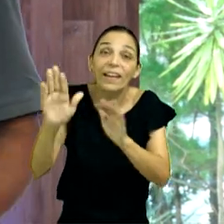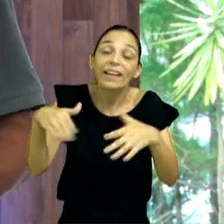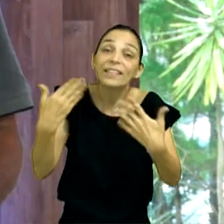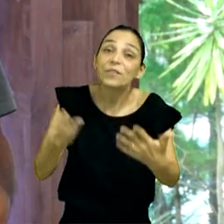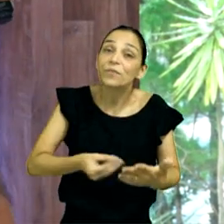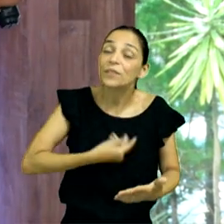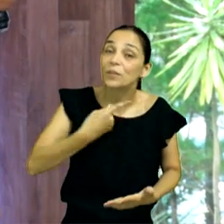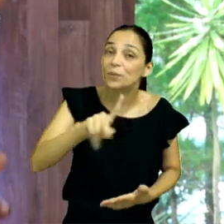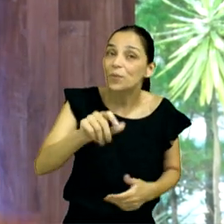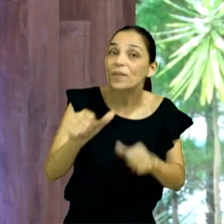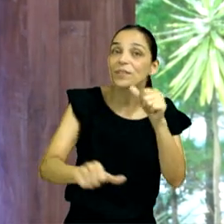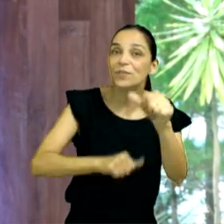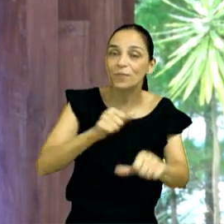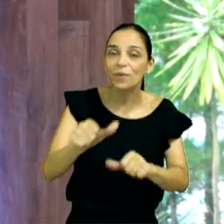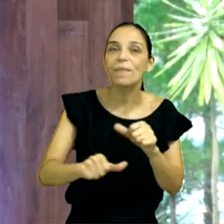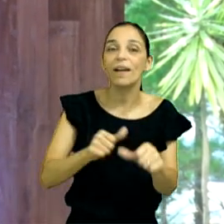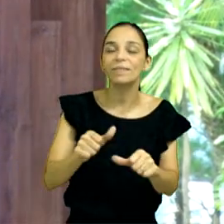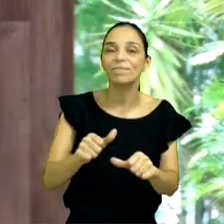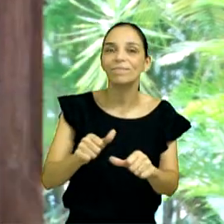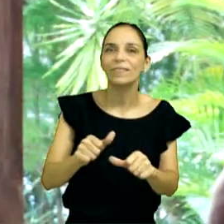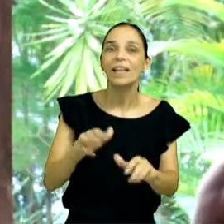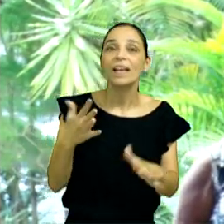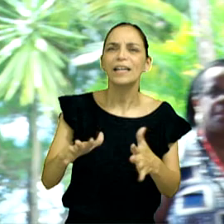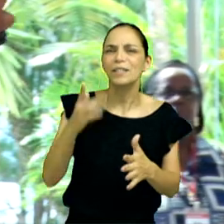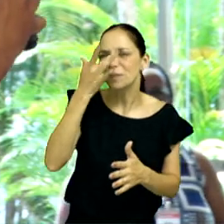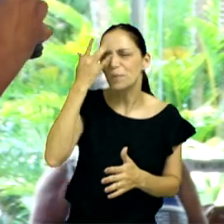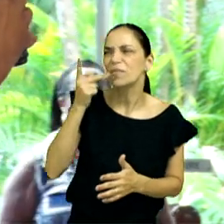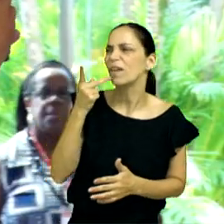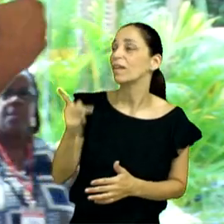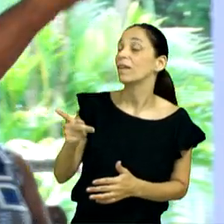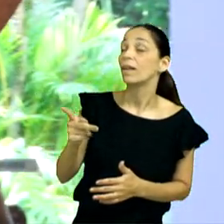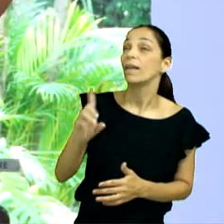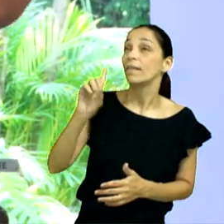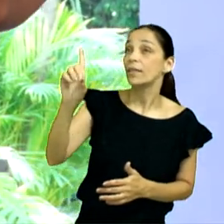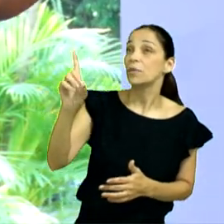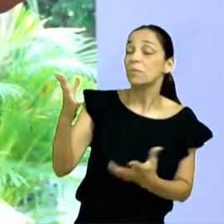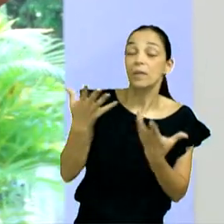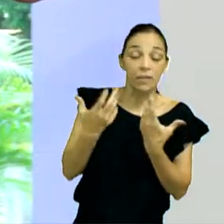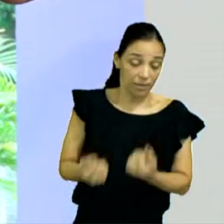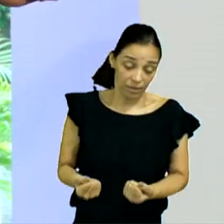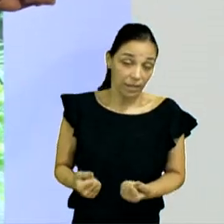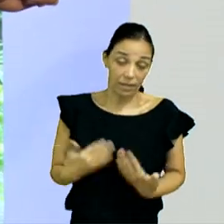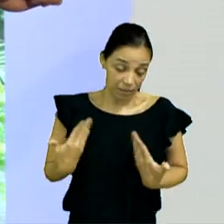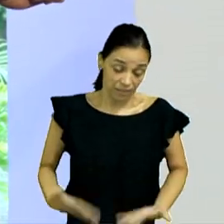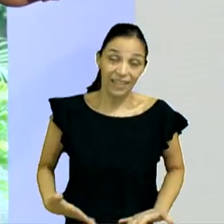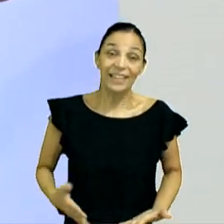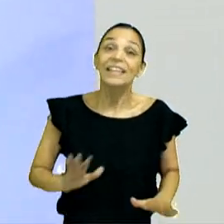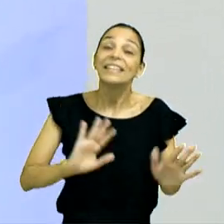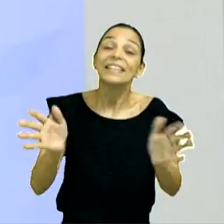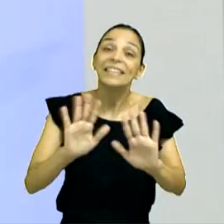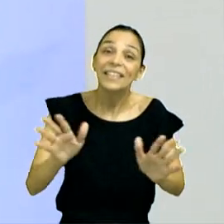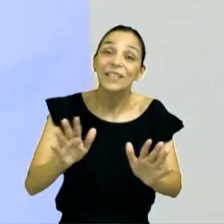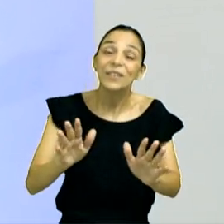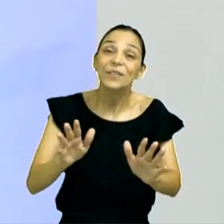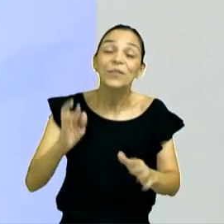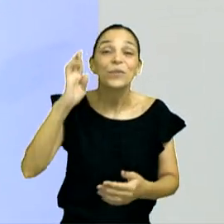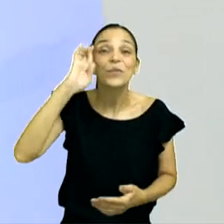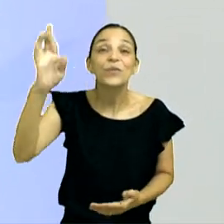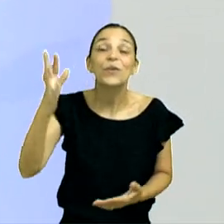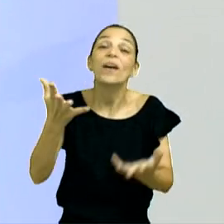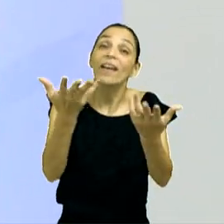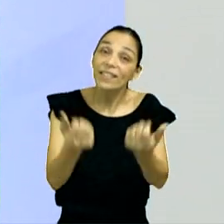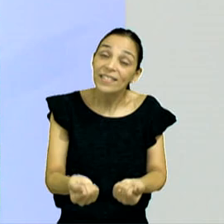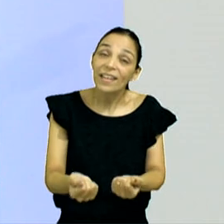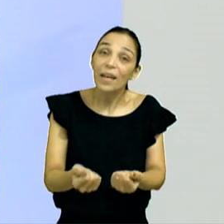tem gente que diz assim, ah Deus é tão bom, me aceita como eu sou, ele te recebe como você é, mas para aquela mulher adulta, ele